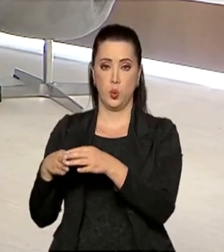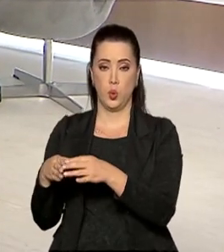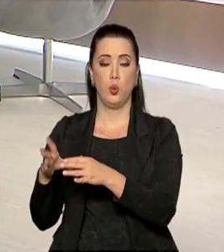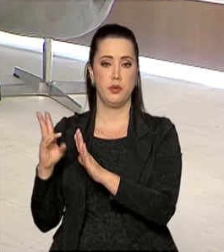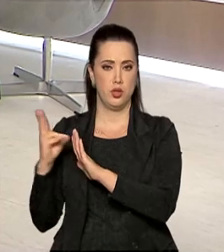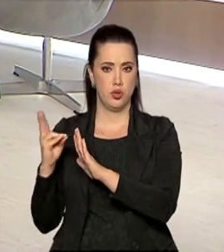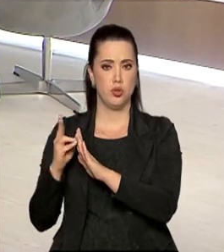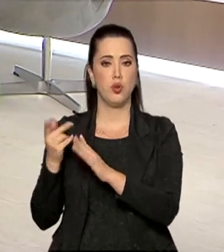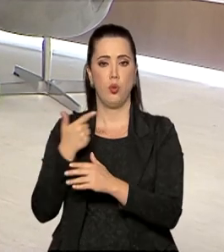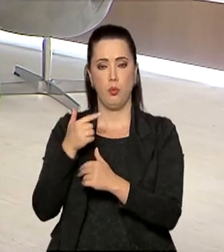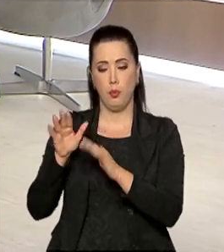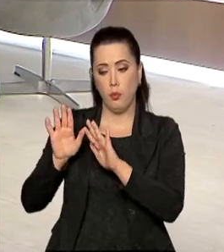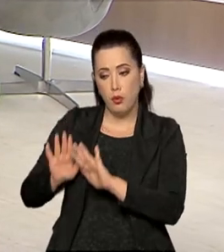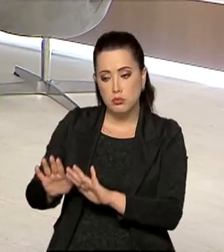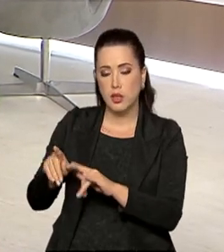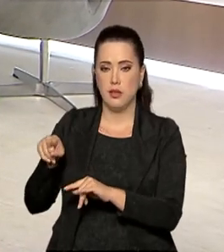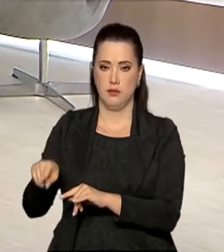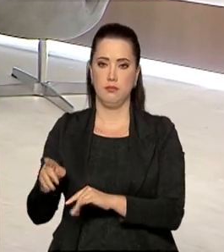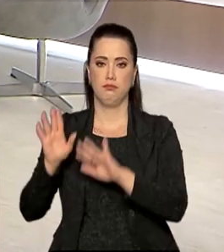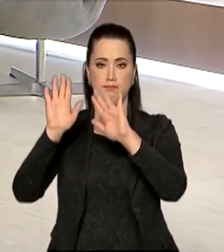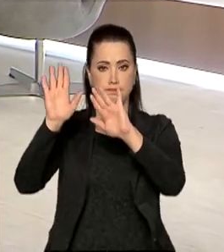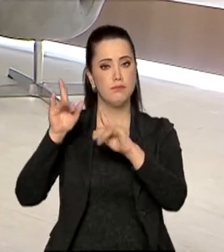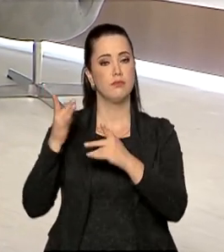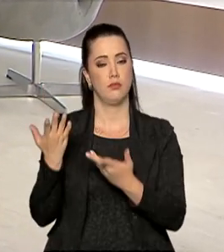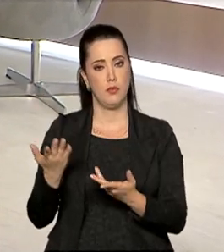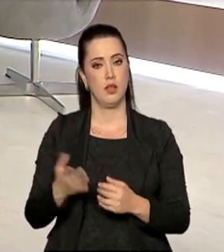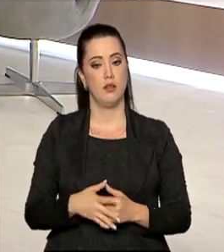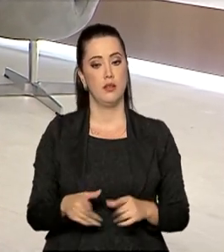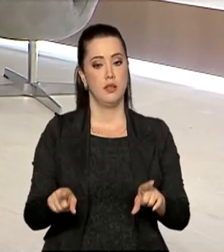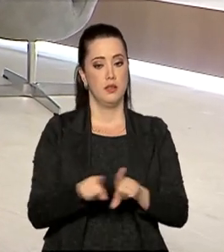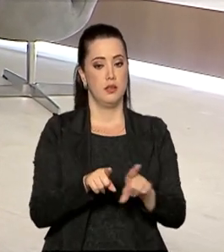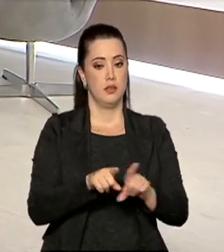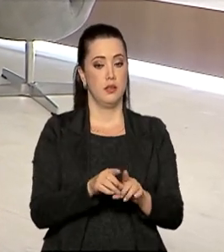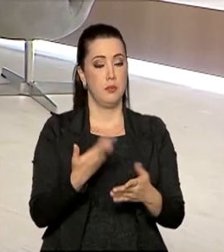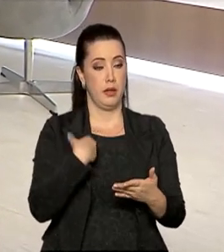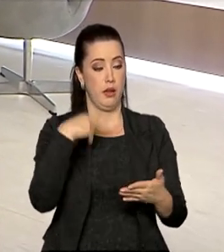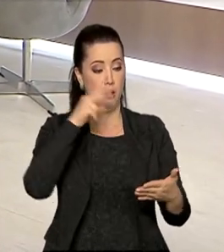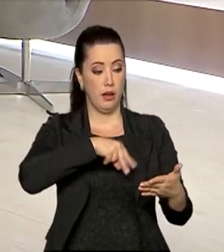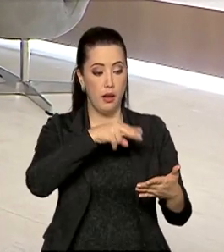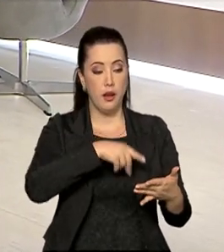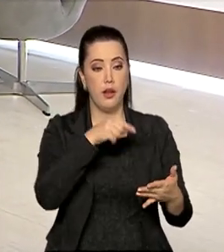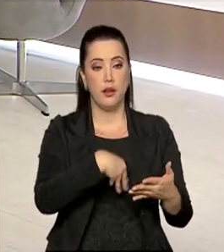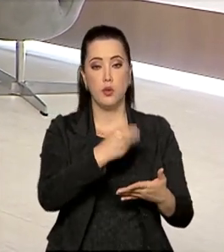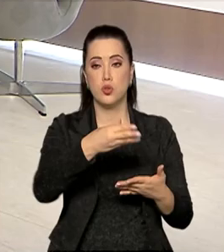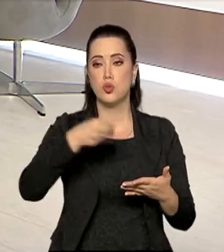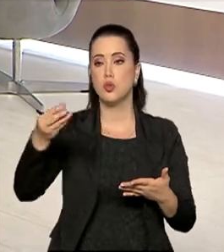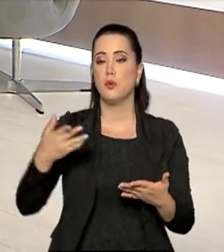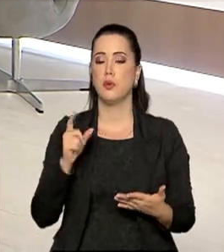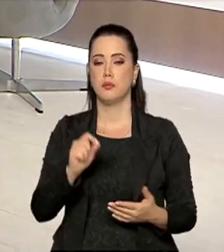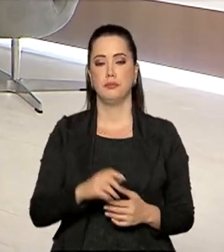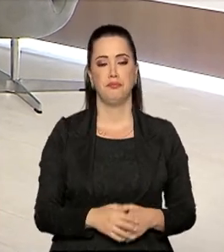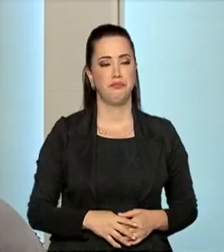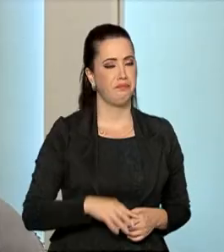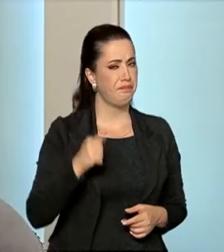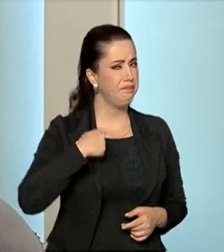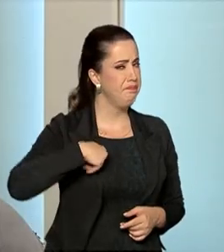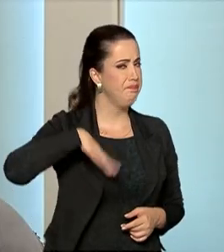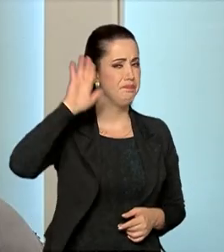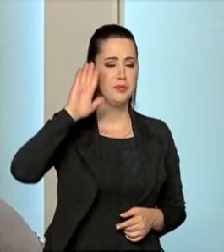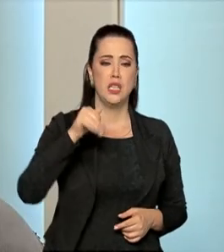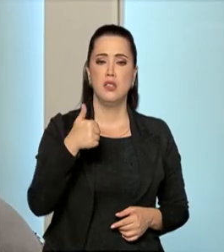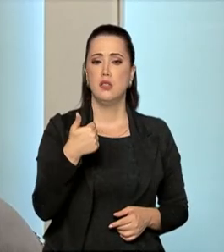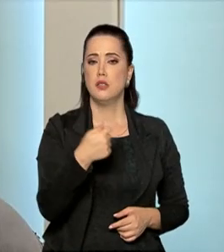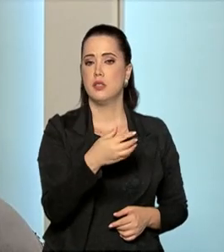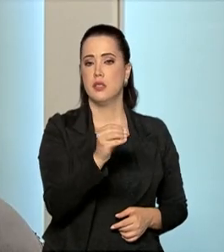Além disso, eu trouxe aqui, para você ter uma ideia do que foi distribuído, mais de 170 mil